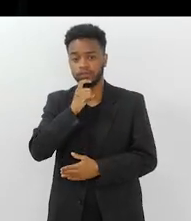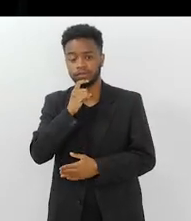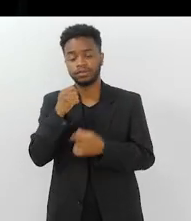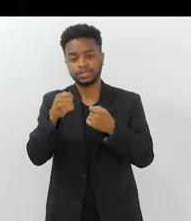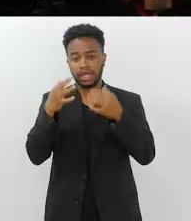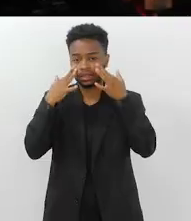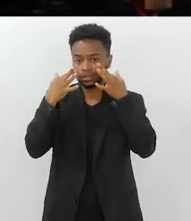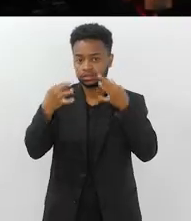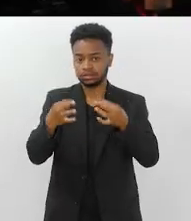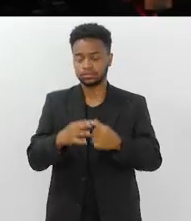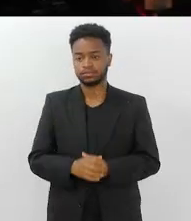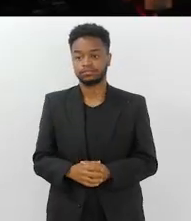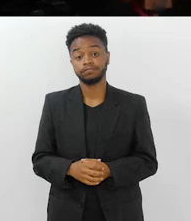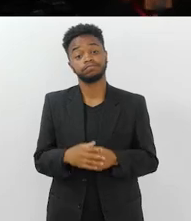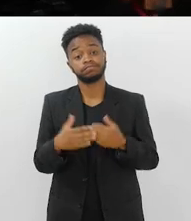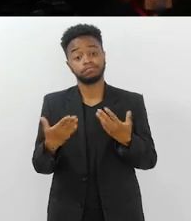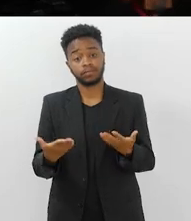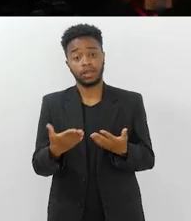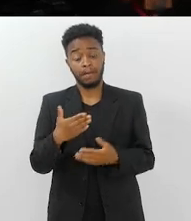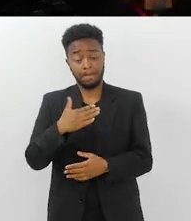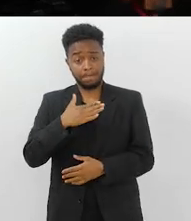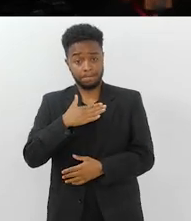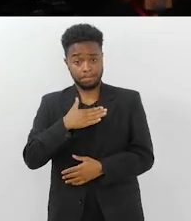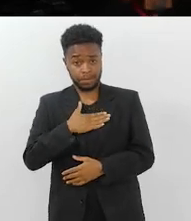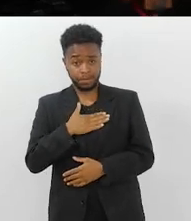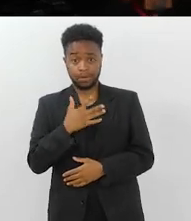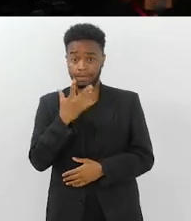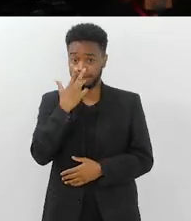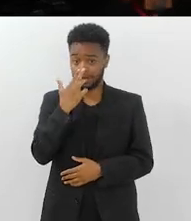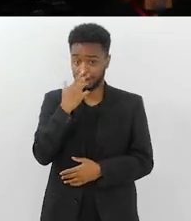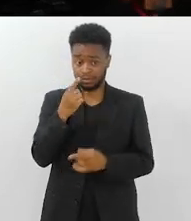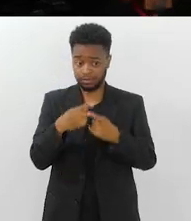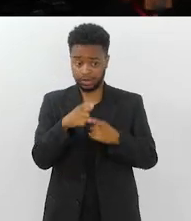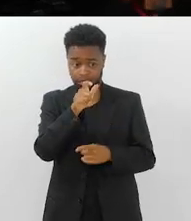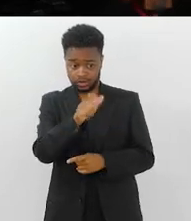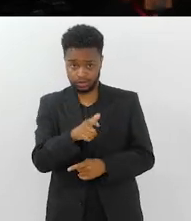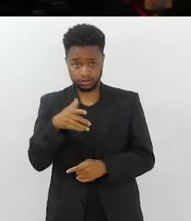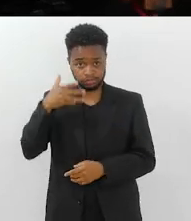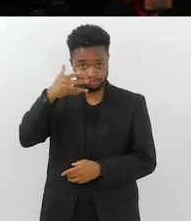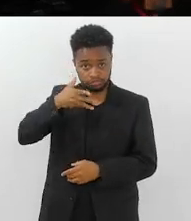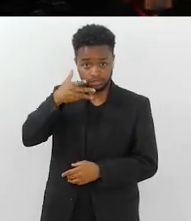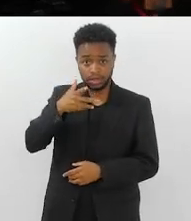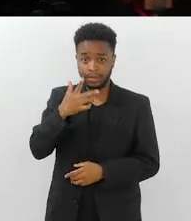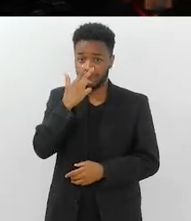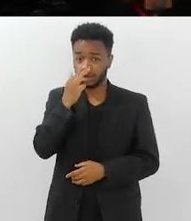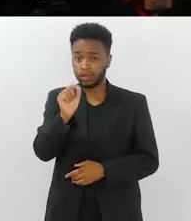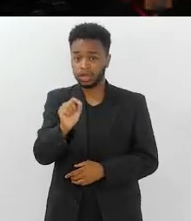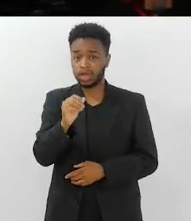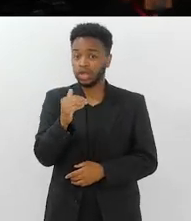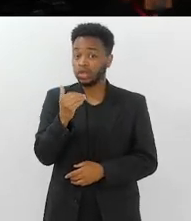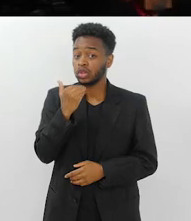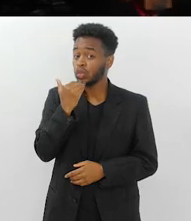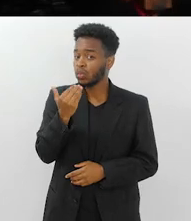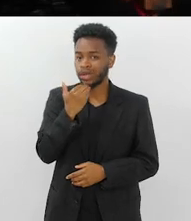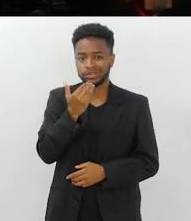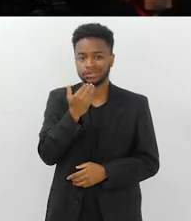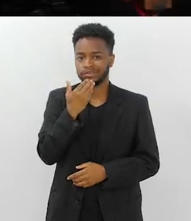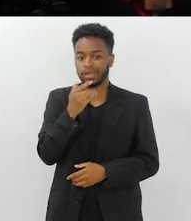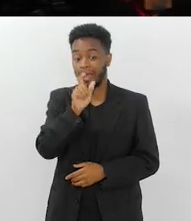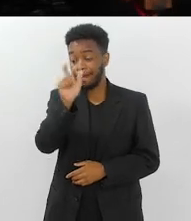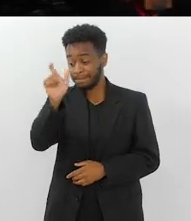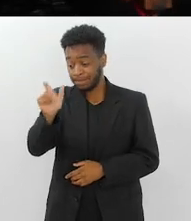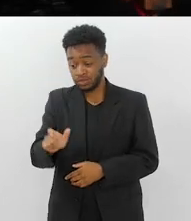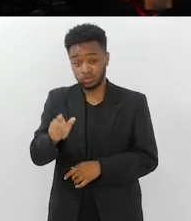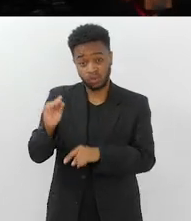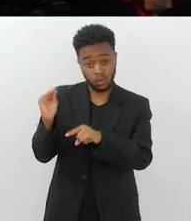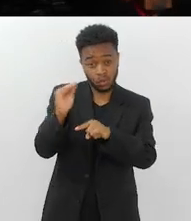frio. Sara, me parece, a partir das palavras do doutor, que não adianta o cuidador do